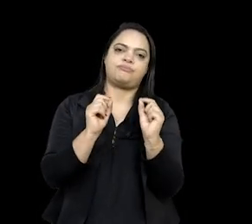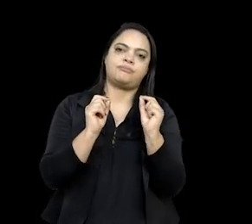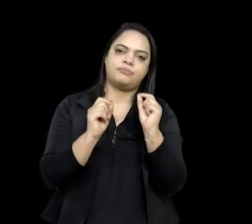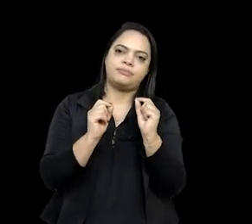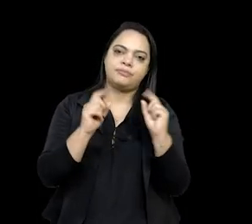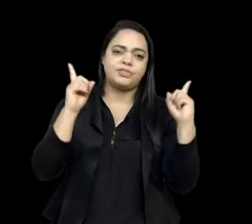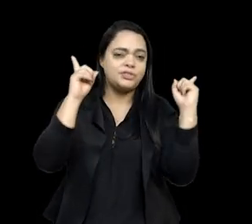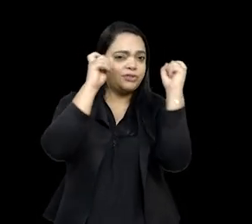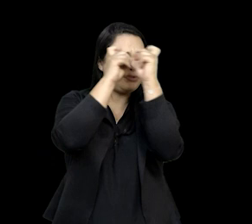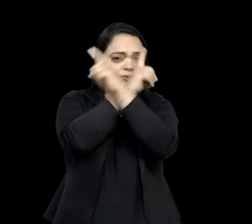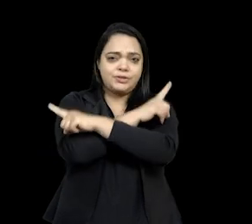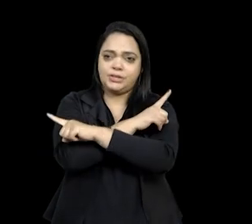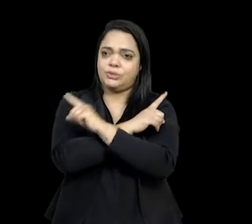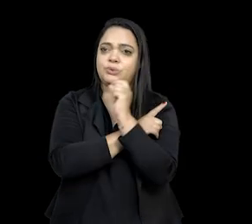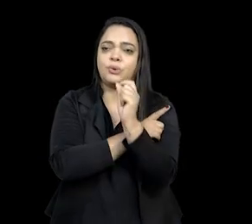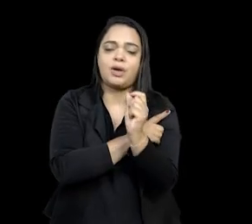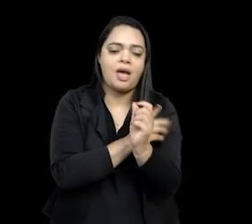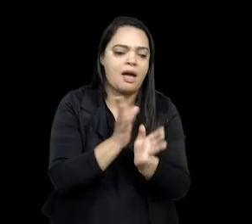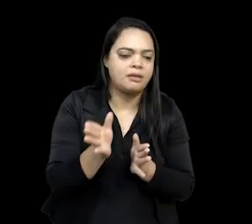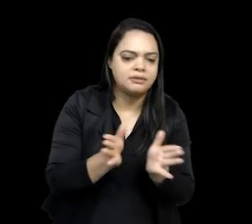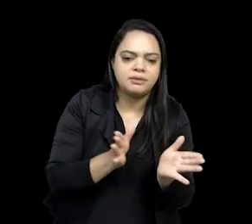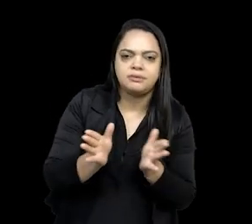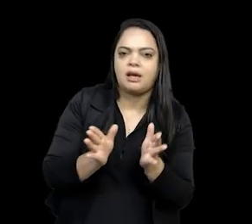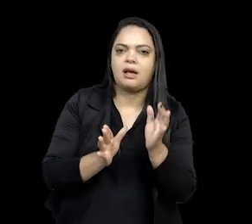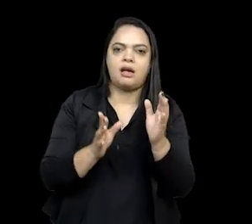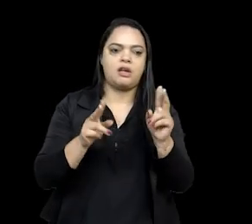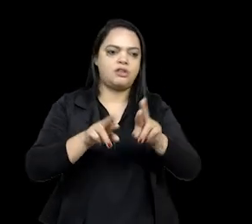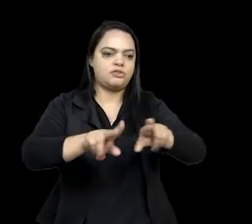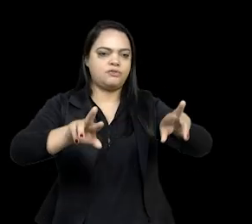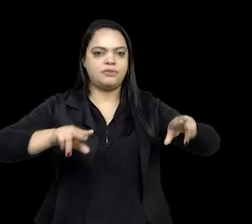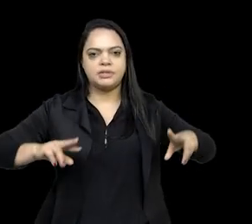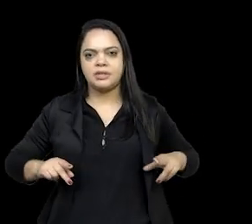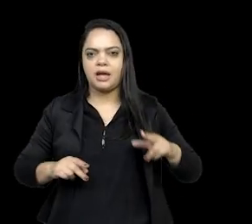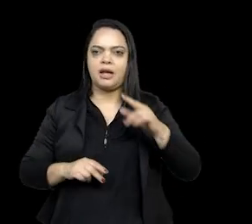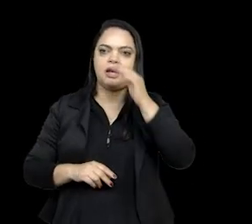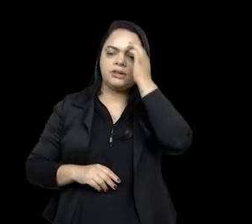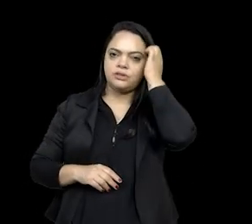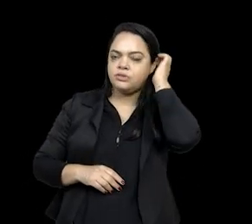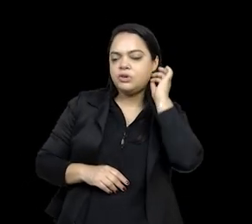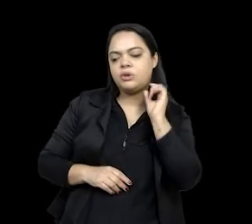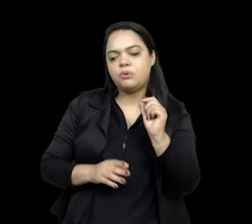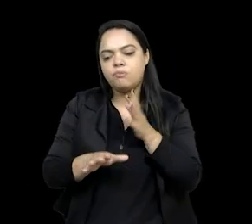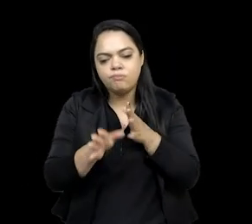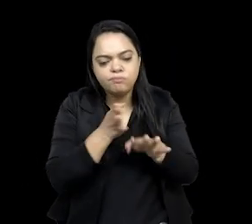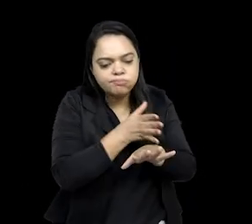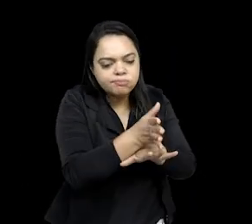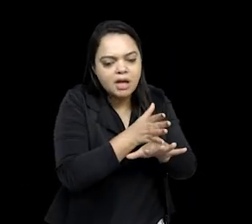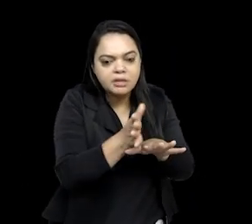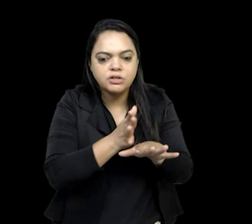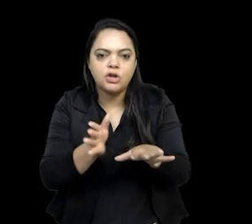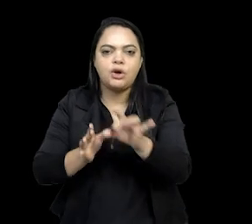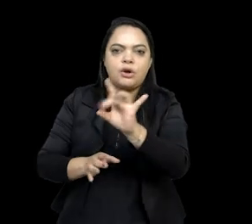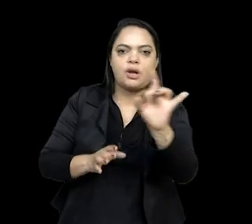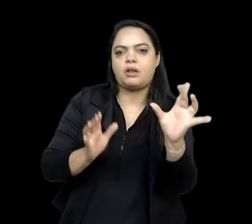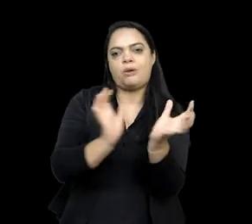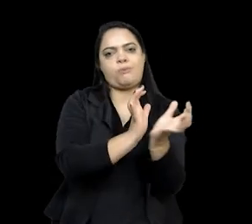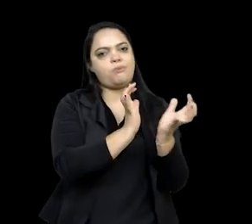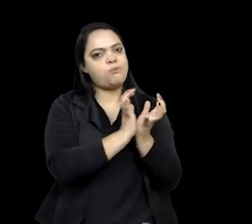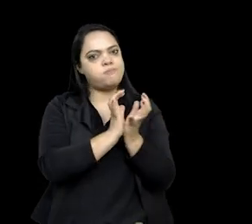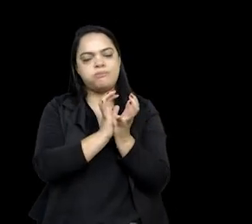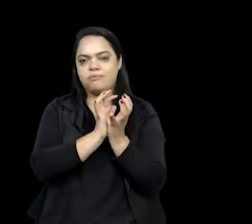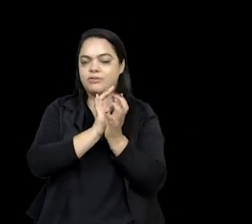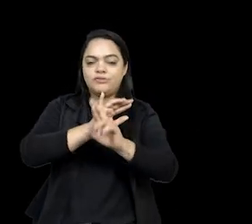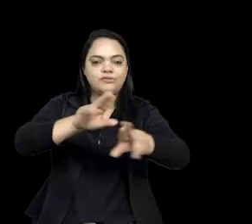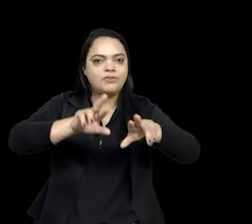difícil acessar a diversidade, entender as trajetórias particulares dos grupos, que são milenares. Então, a ideia